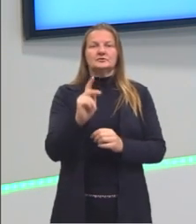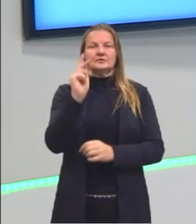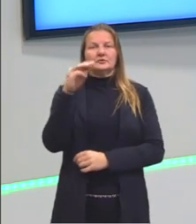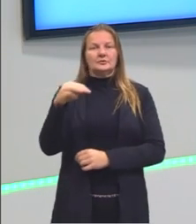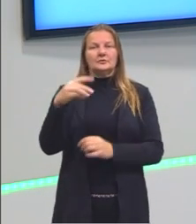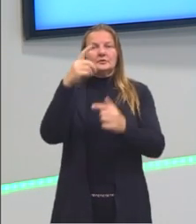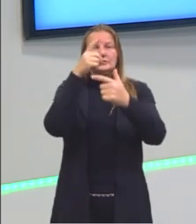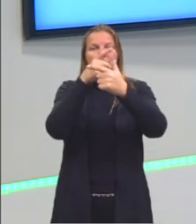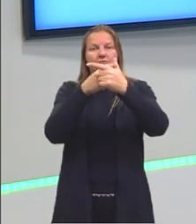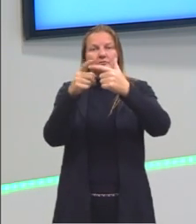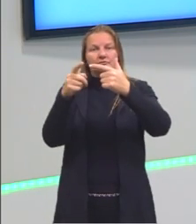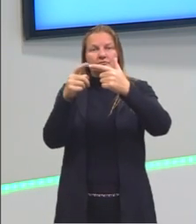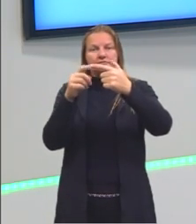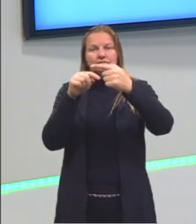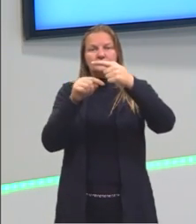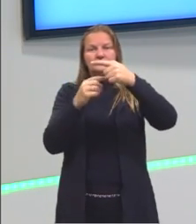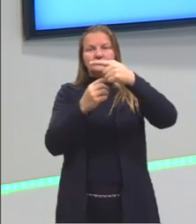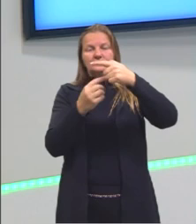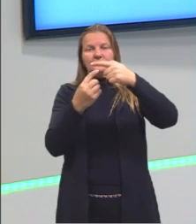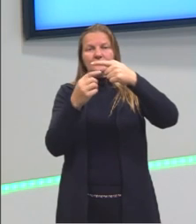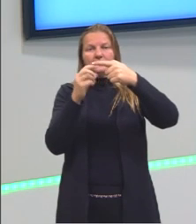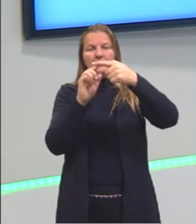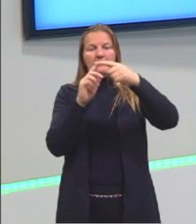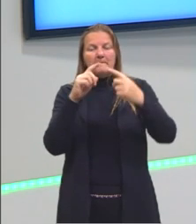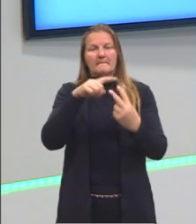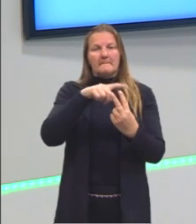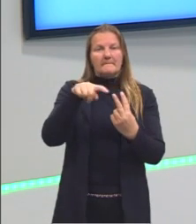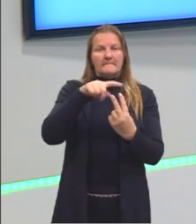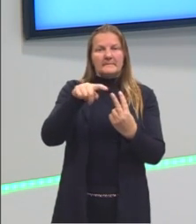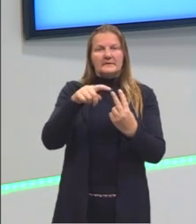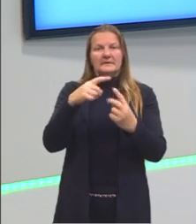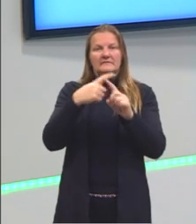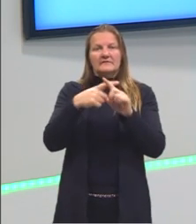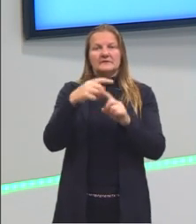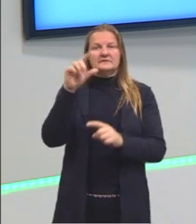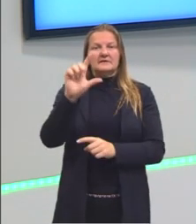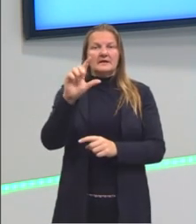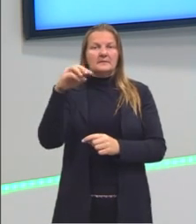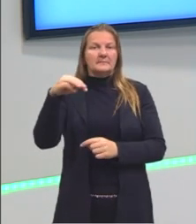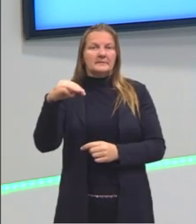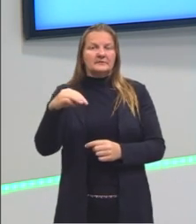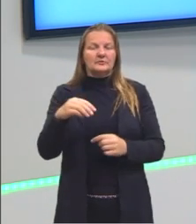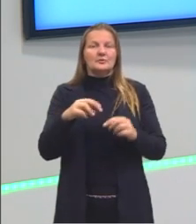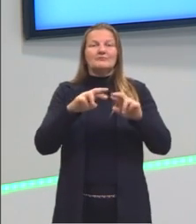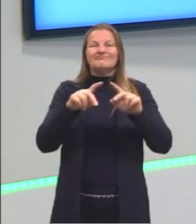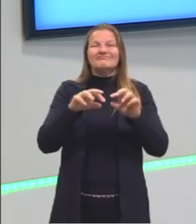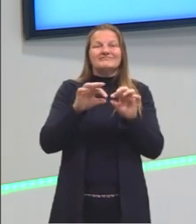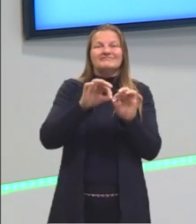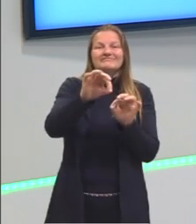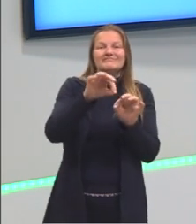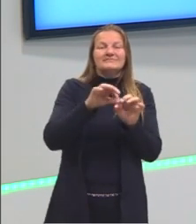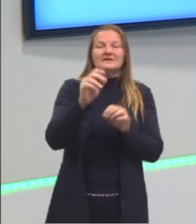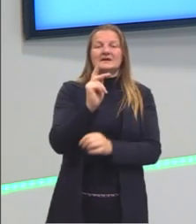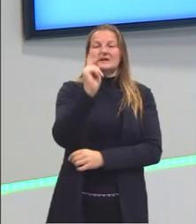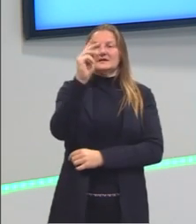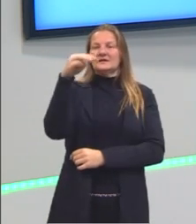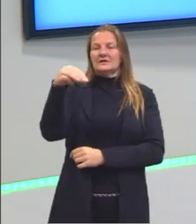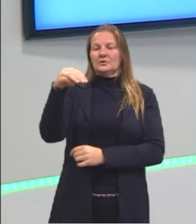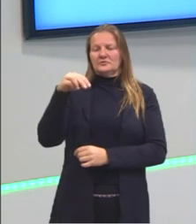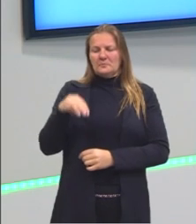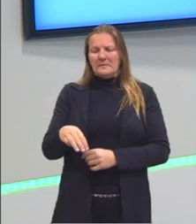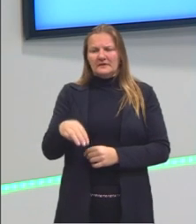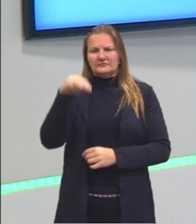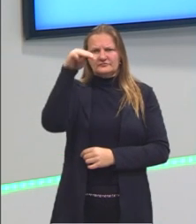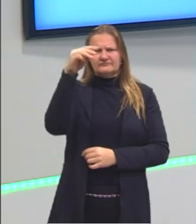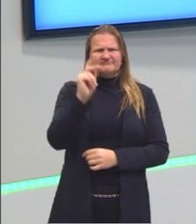dividido por π vezes L metros. Nós temos unidades diferentes, Temos quilômetros e temos